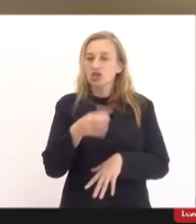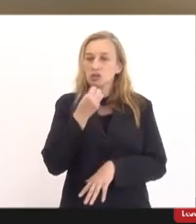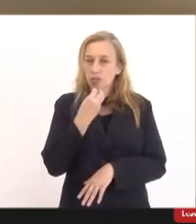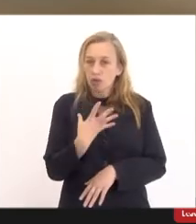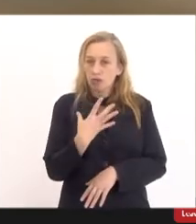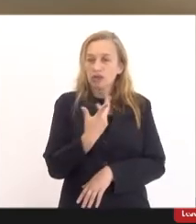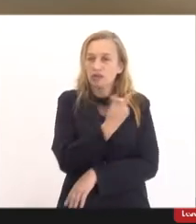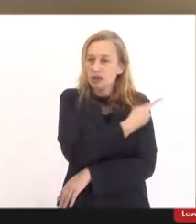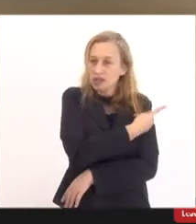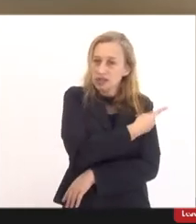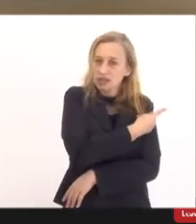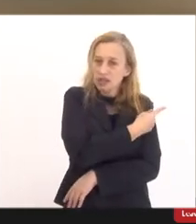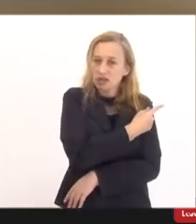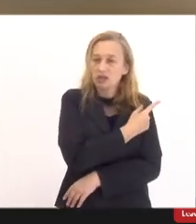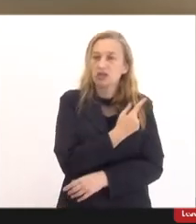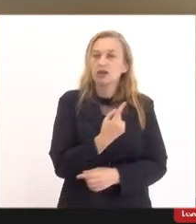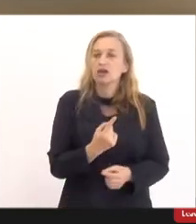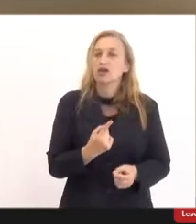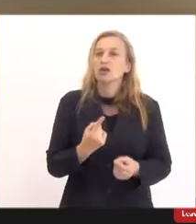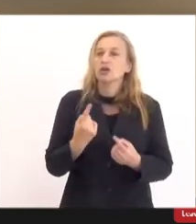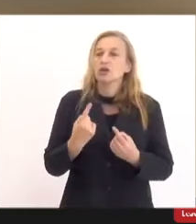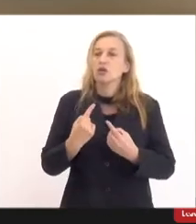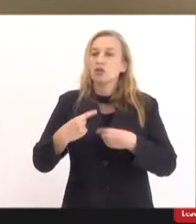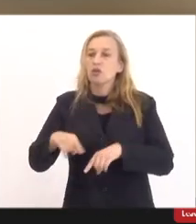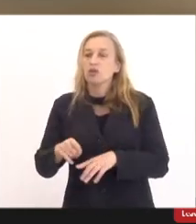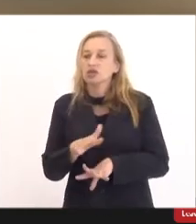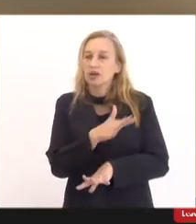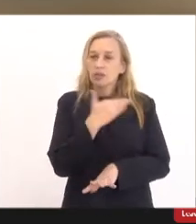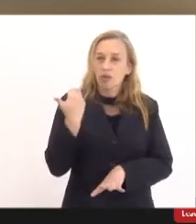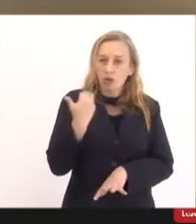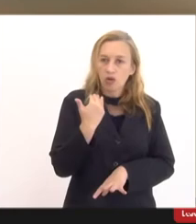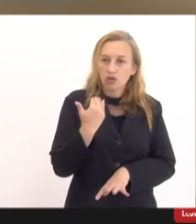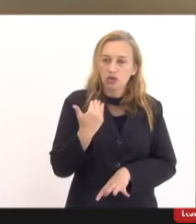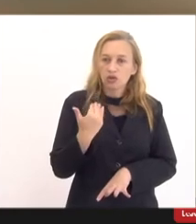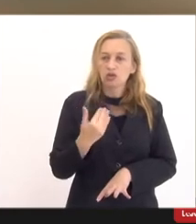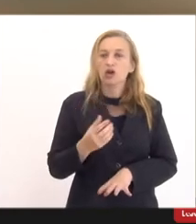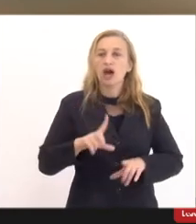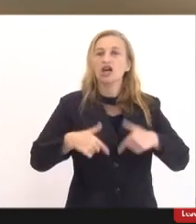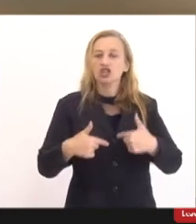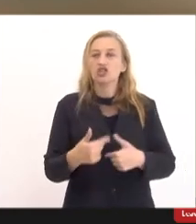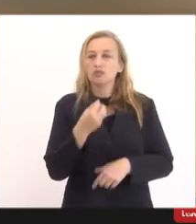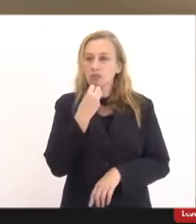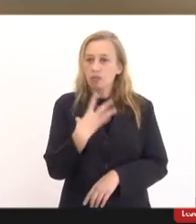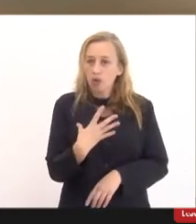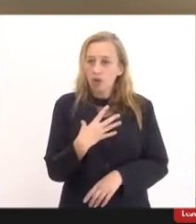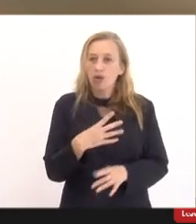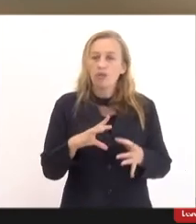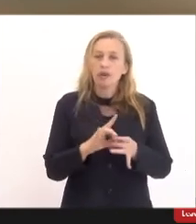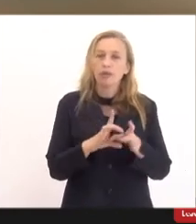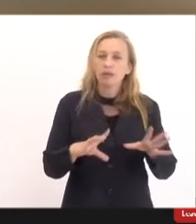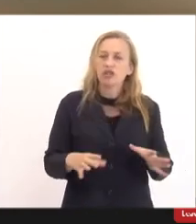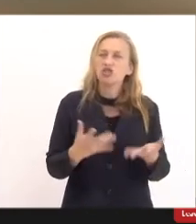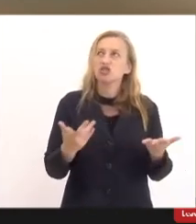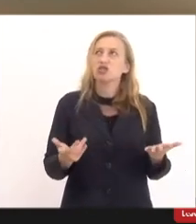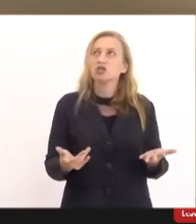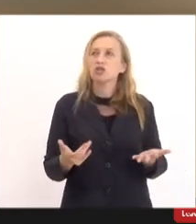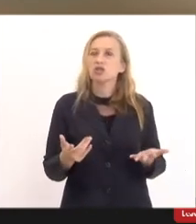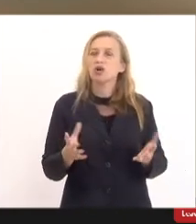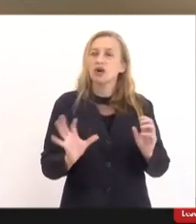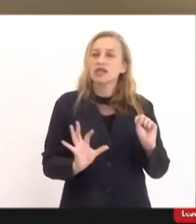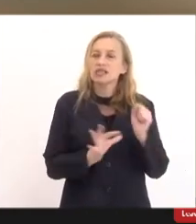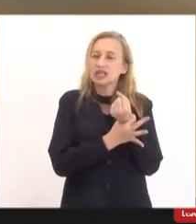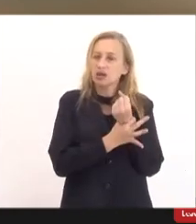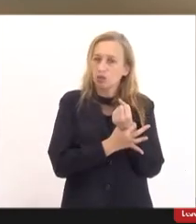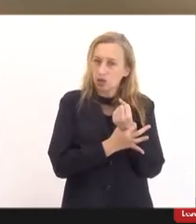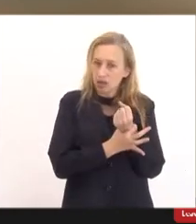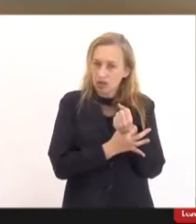da vacina para conter a maior imortalidade, efeitos positivos da vacina para permitir uma abertura segura